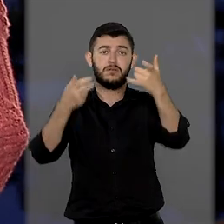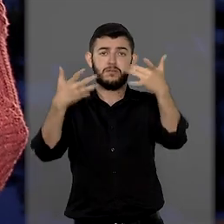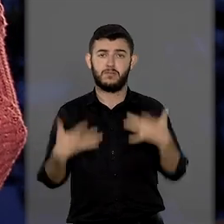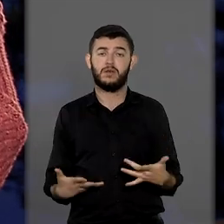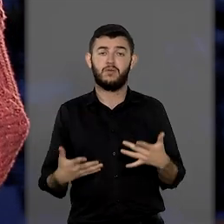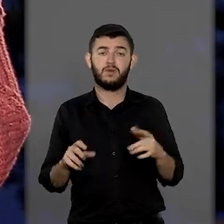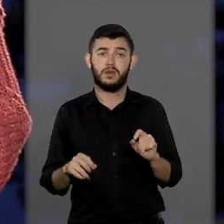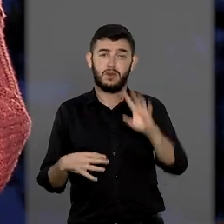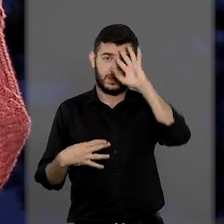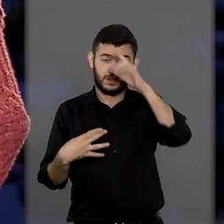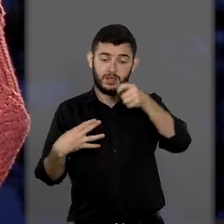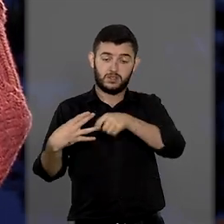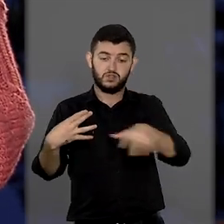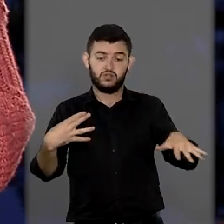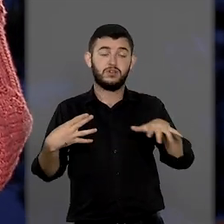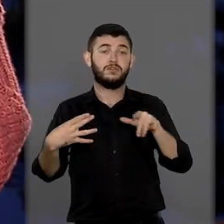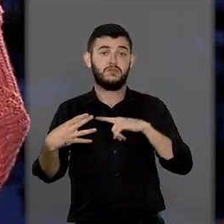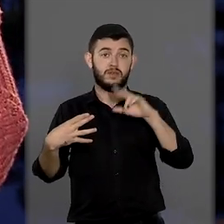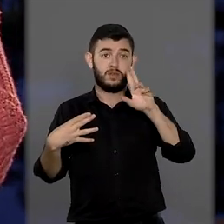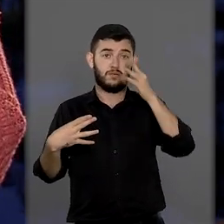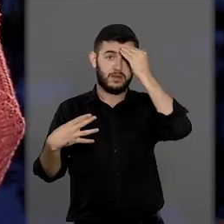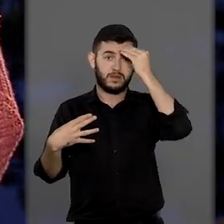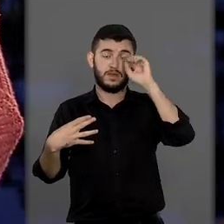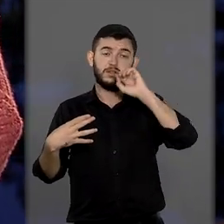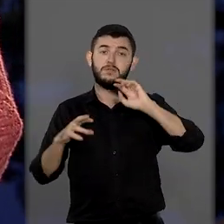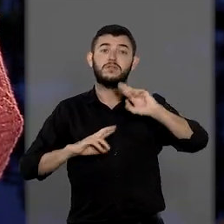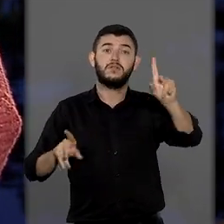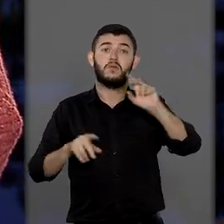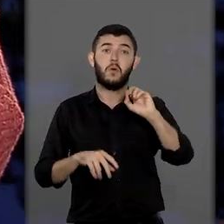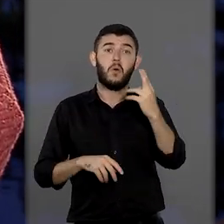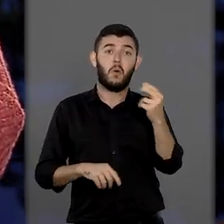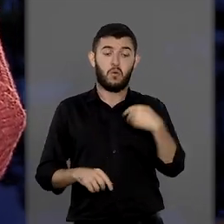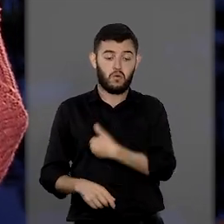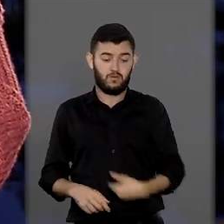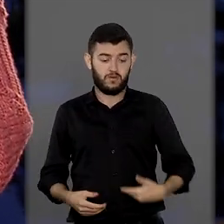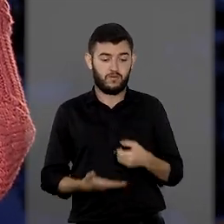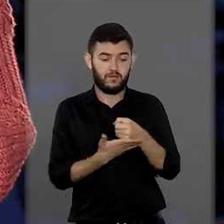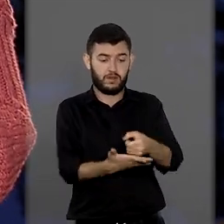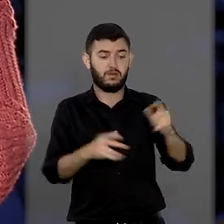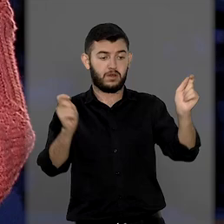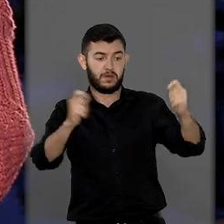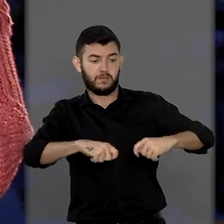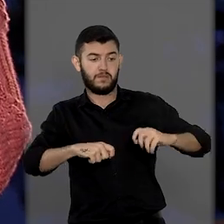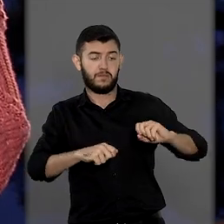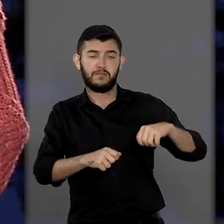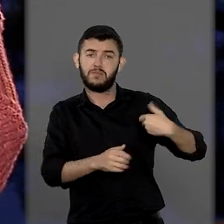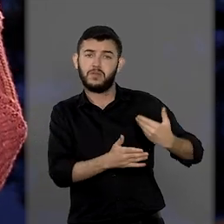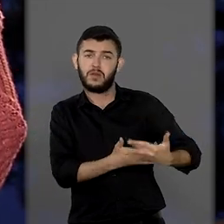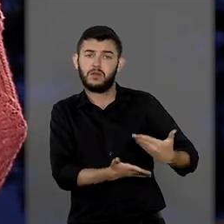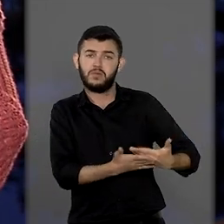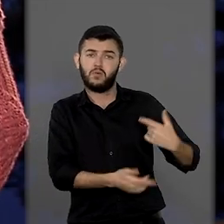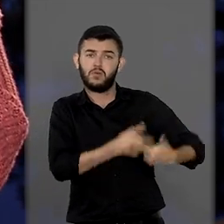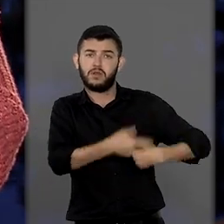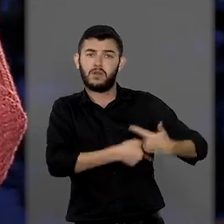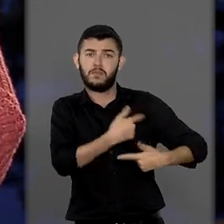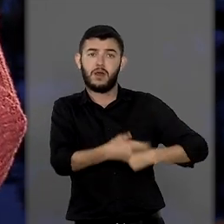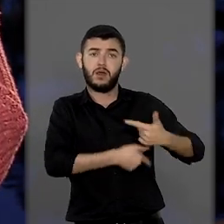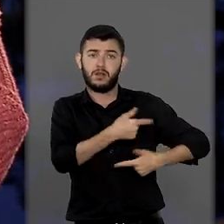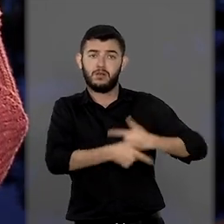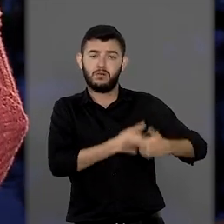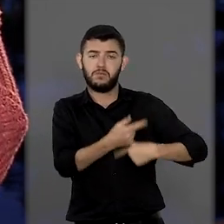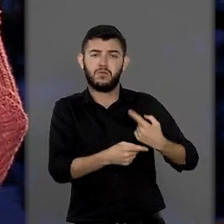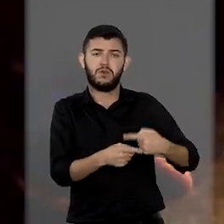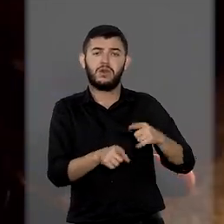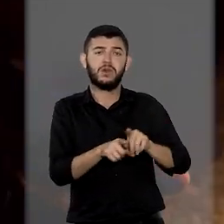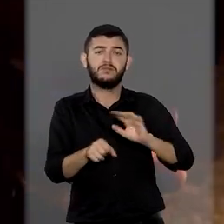consagrada na jurisprudência e os casos em que o estado não pôde oferecer condições de trabalho ou estudo devido à crise